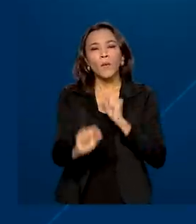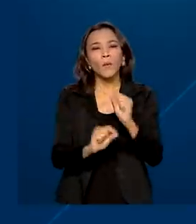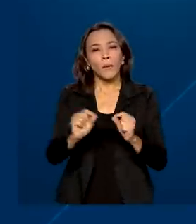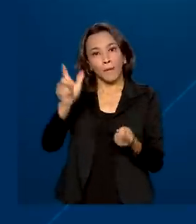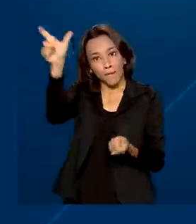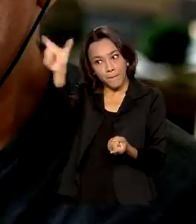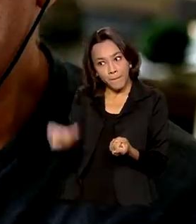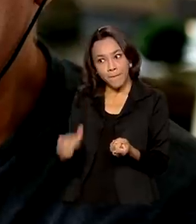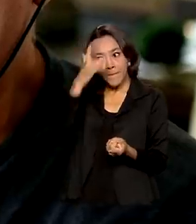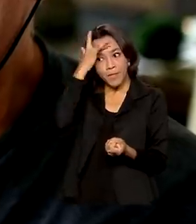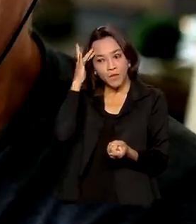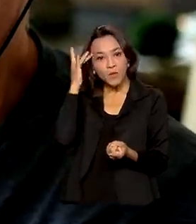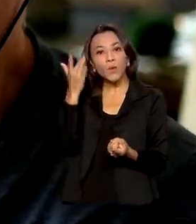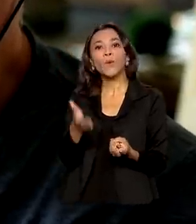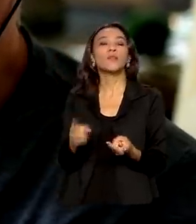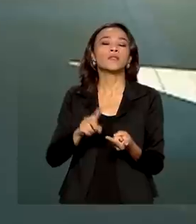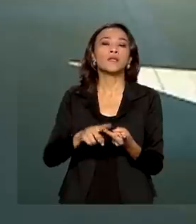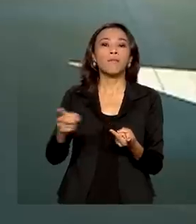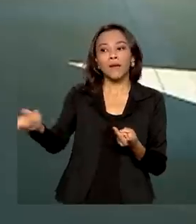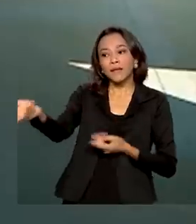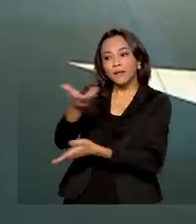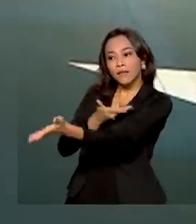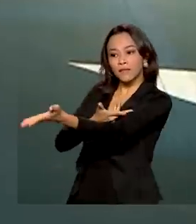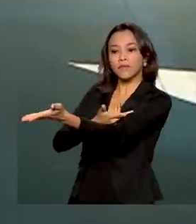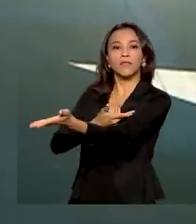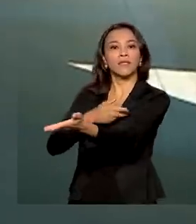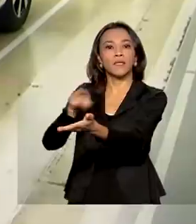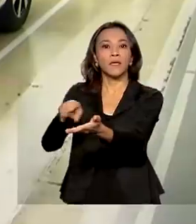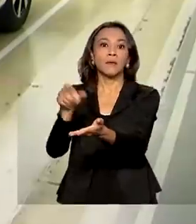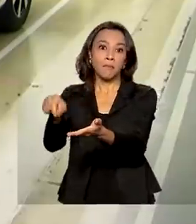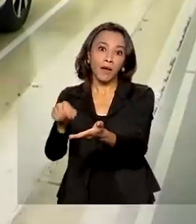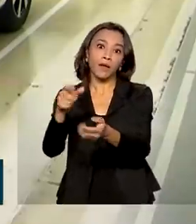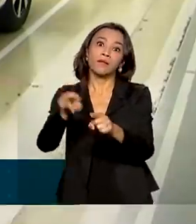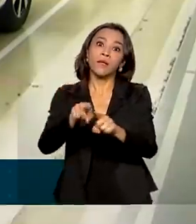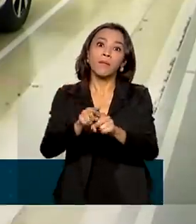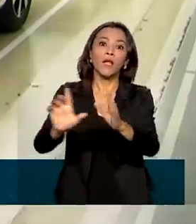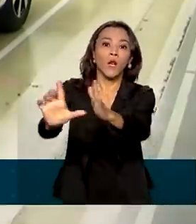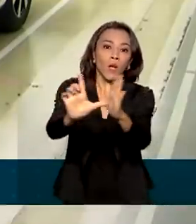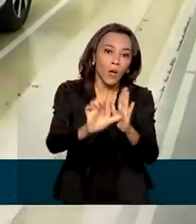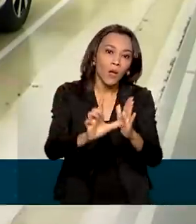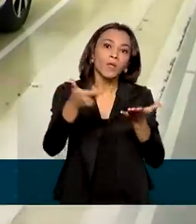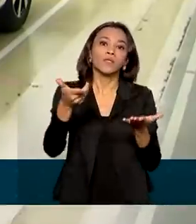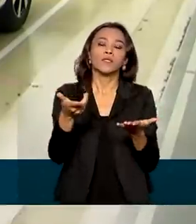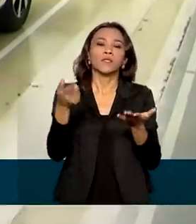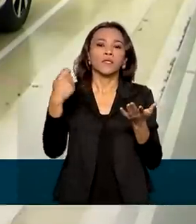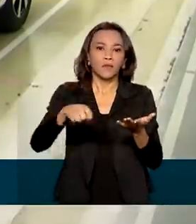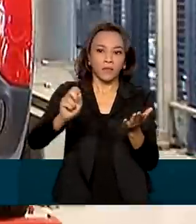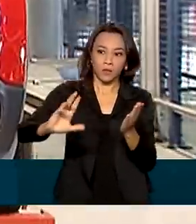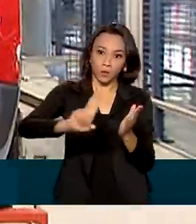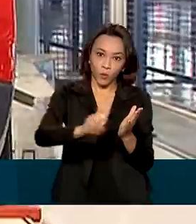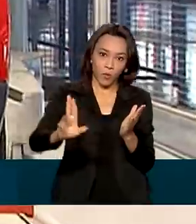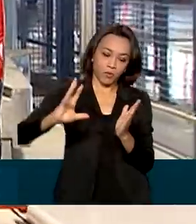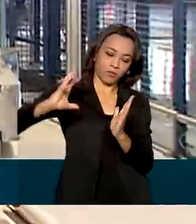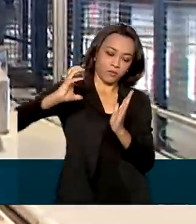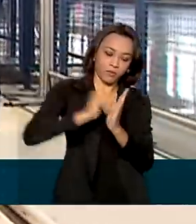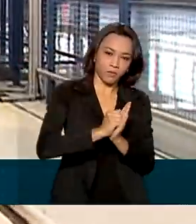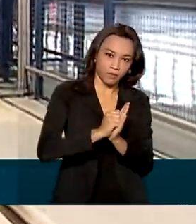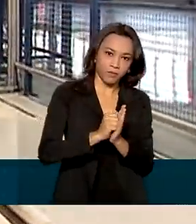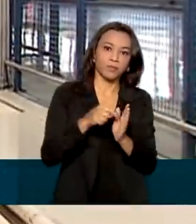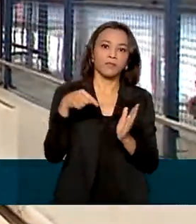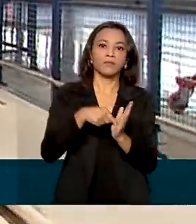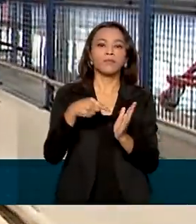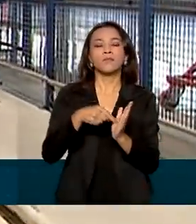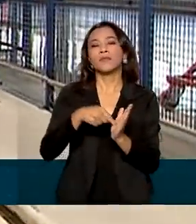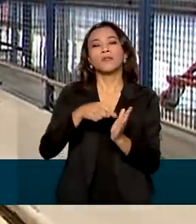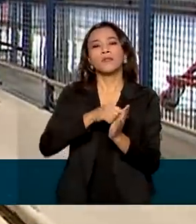pessoas físicas transferirem para estabelecimentos comerciais que estejam cadastrados no Registro Nacional